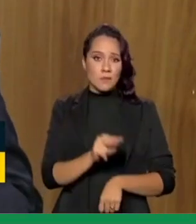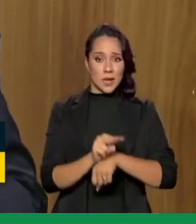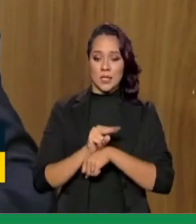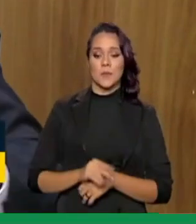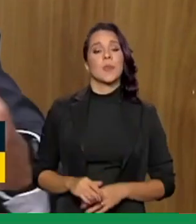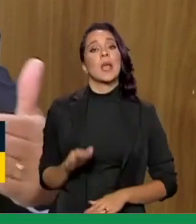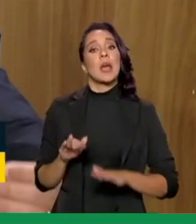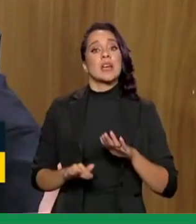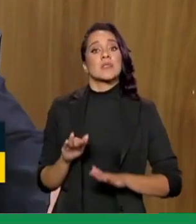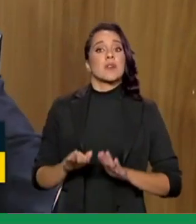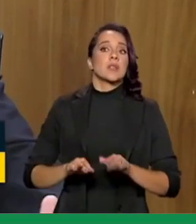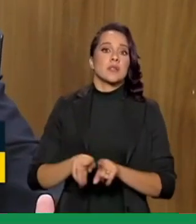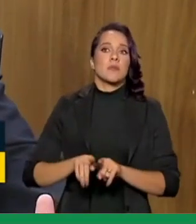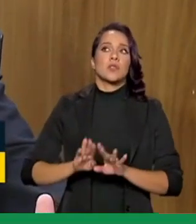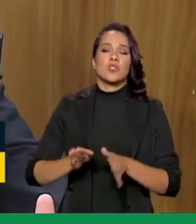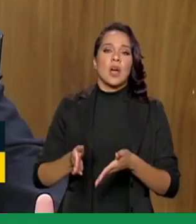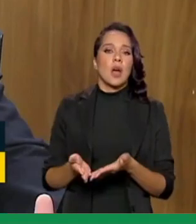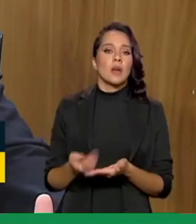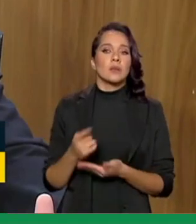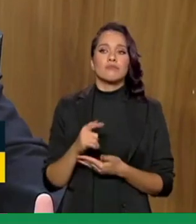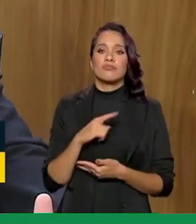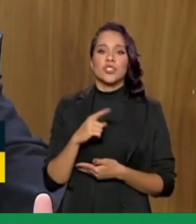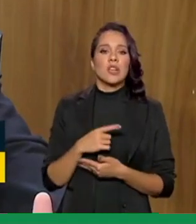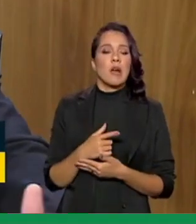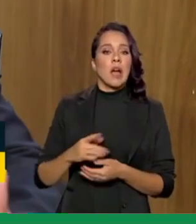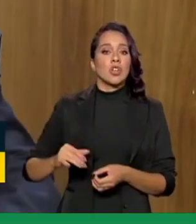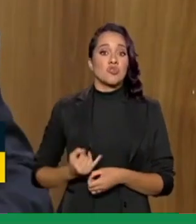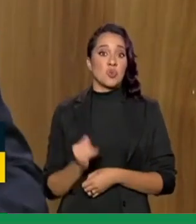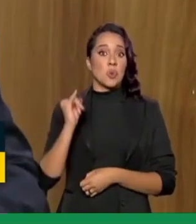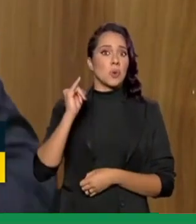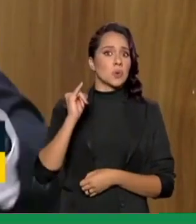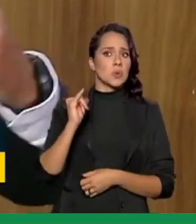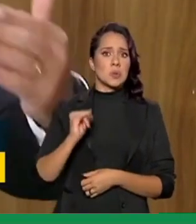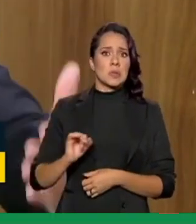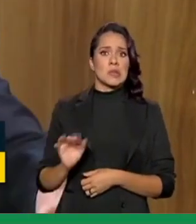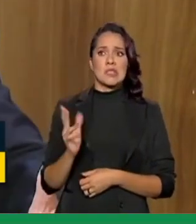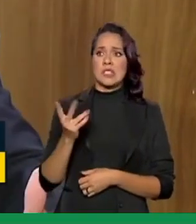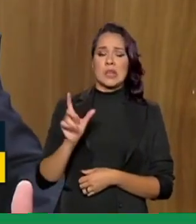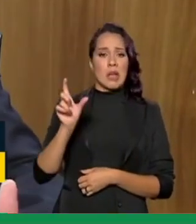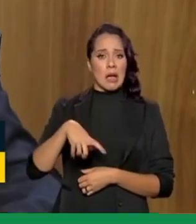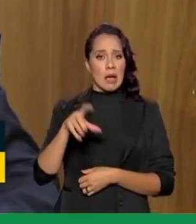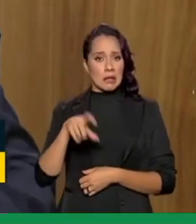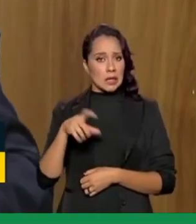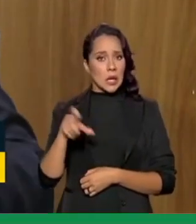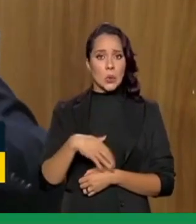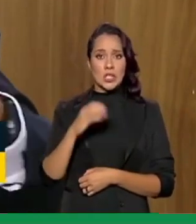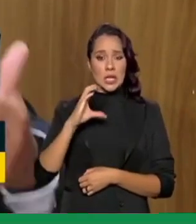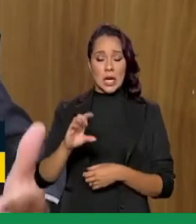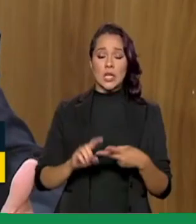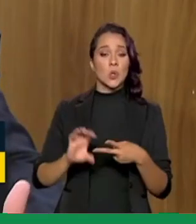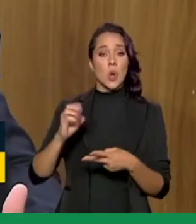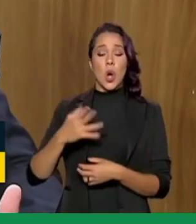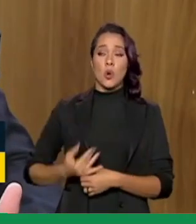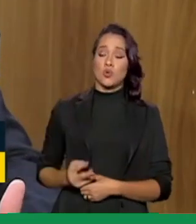vezes até em submetida a taxas de um cartão de crédito rotativo, ou então a